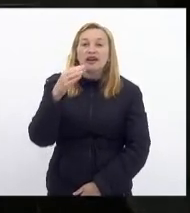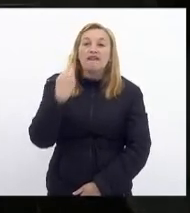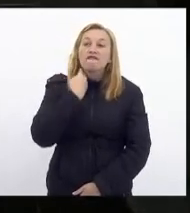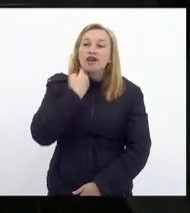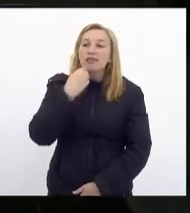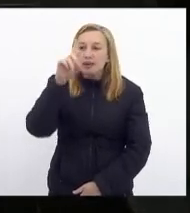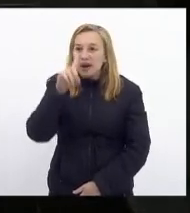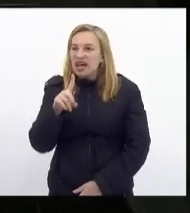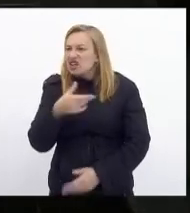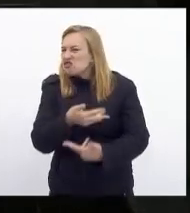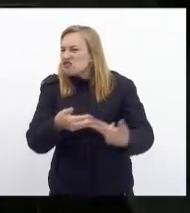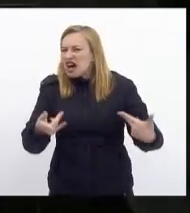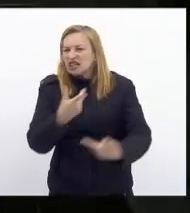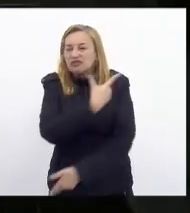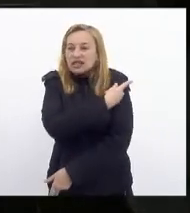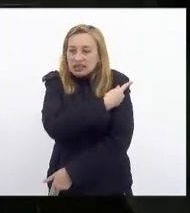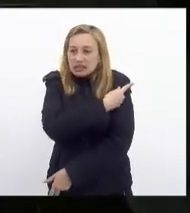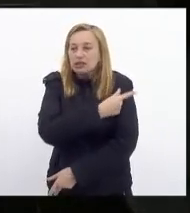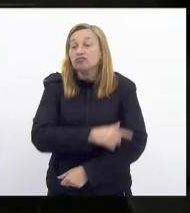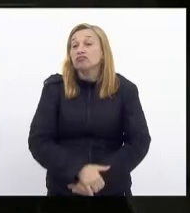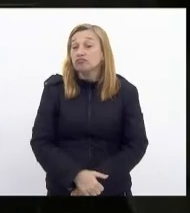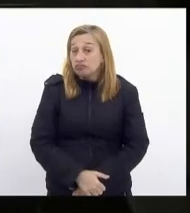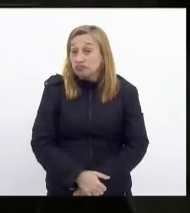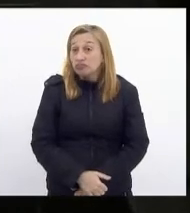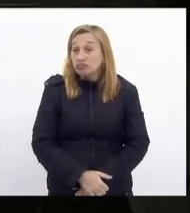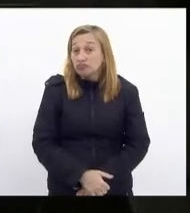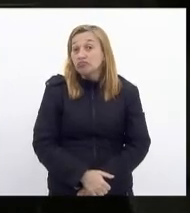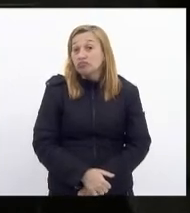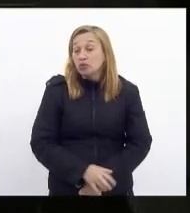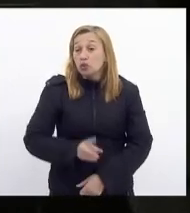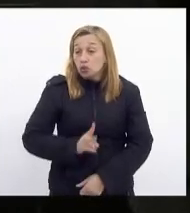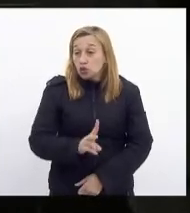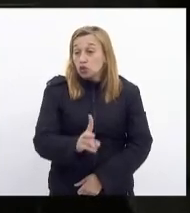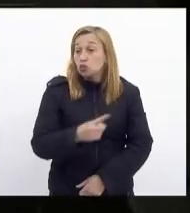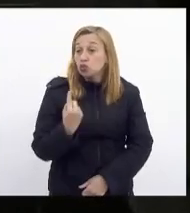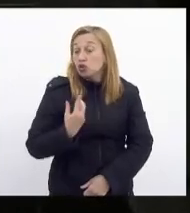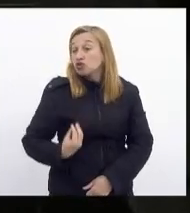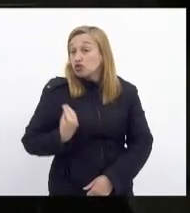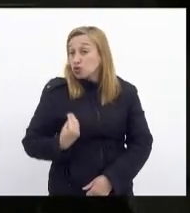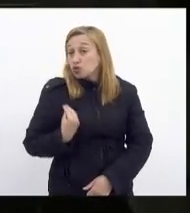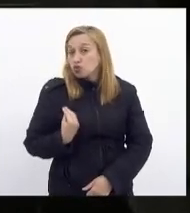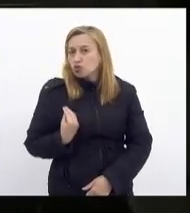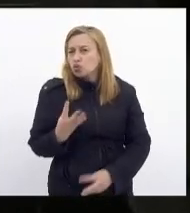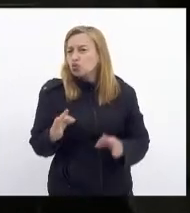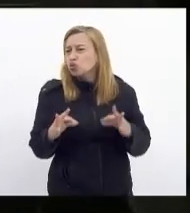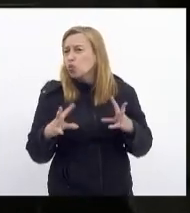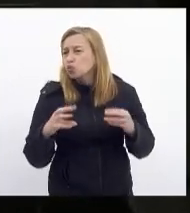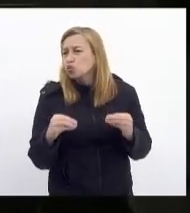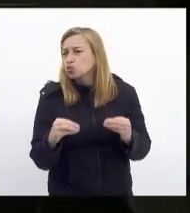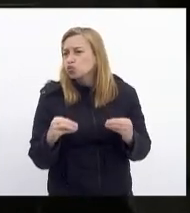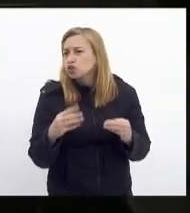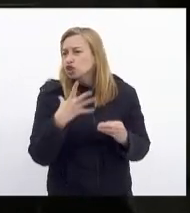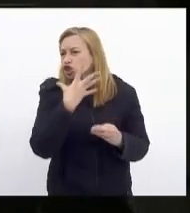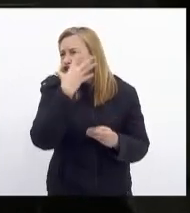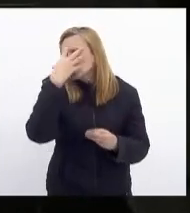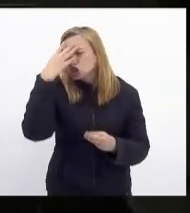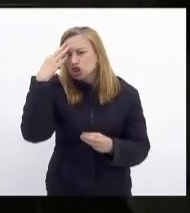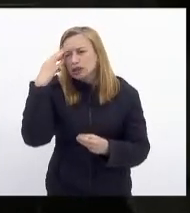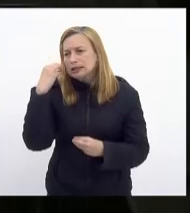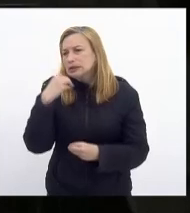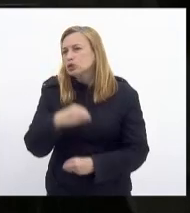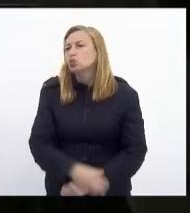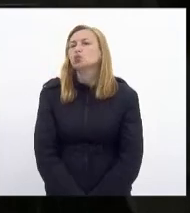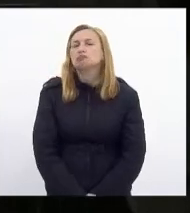esse mar de vacinas que nos tem mantido vivo está tudo em baixa